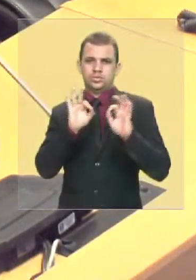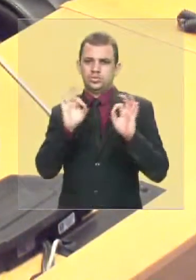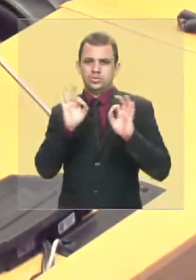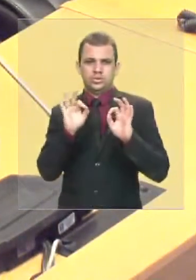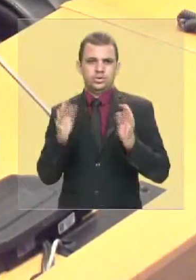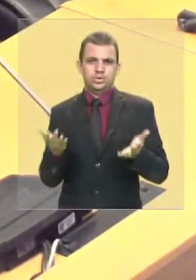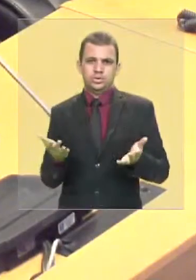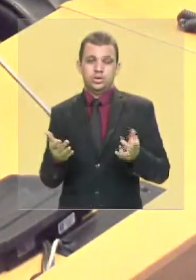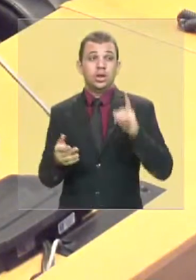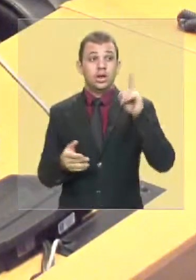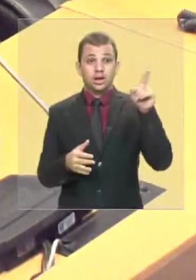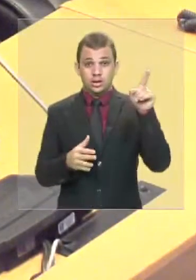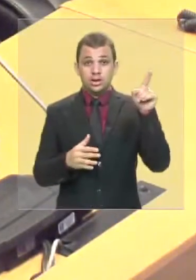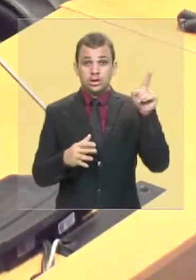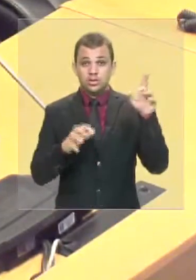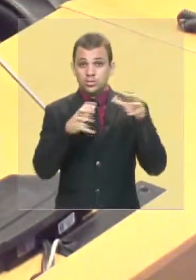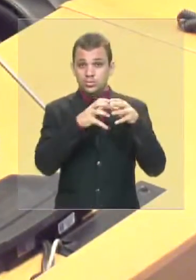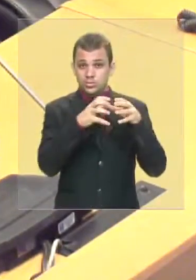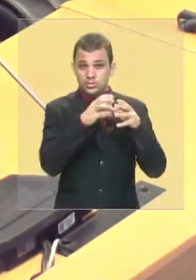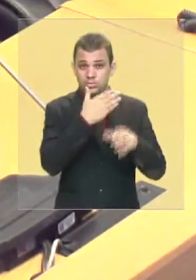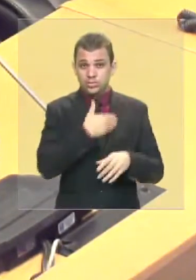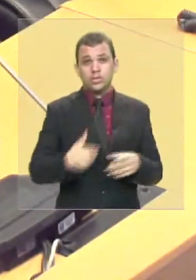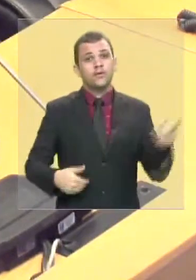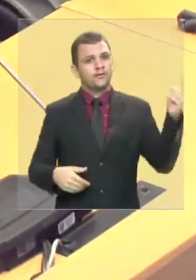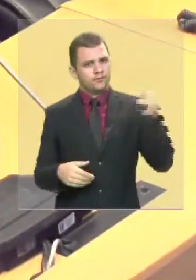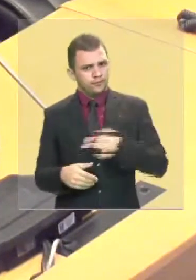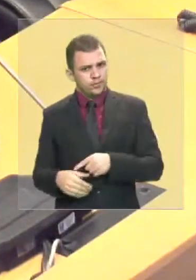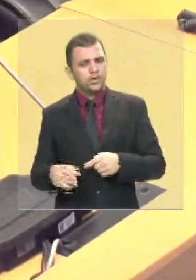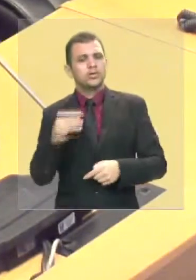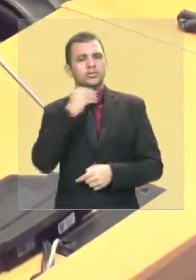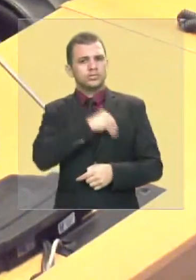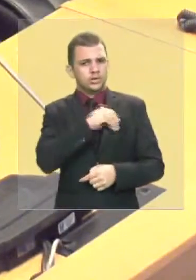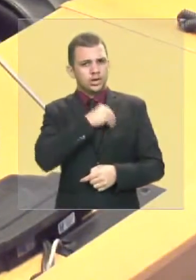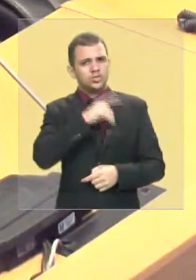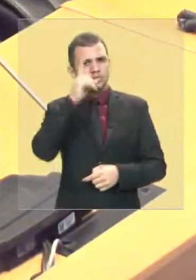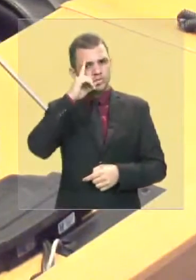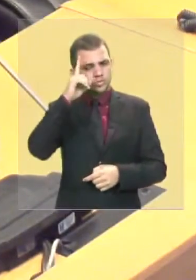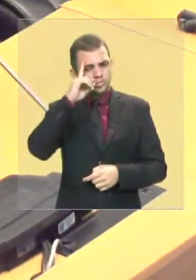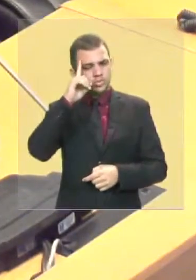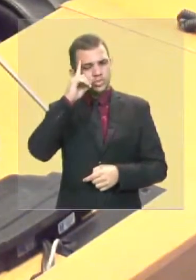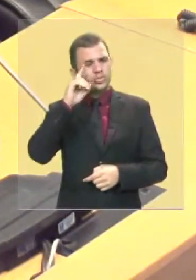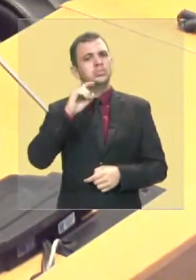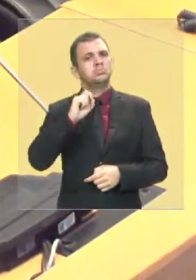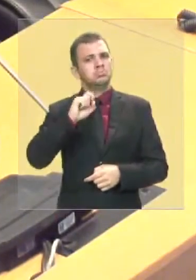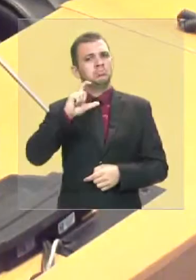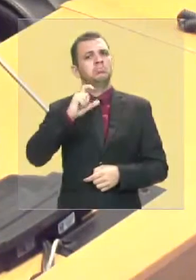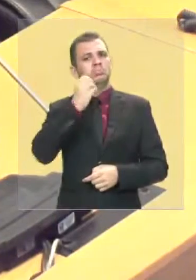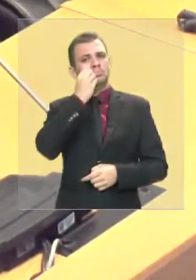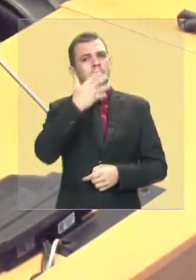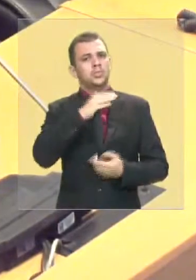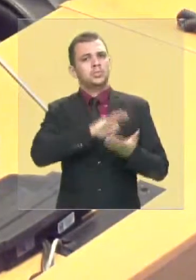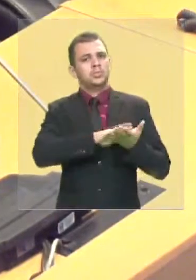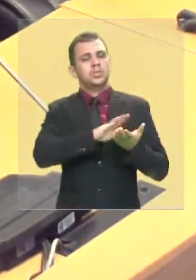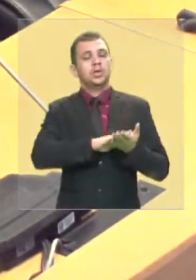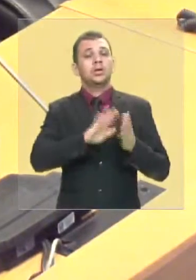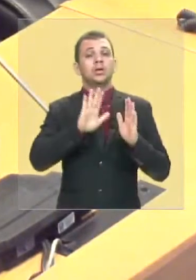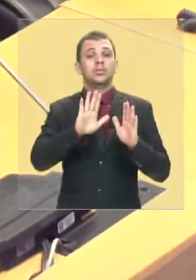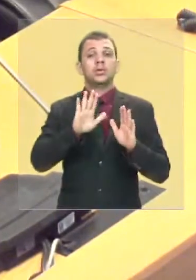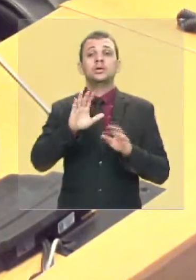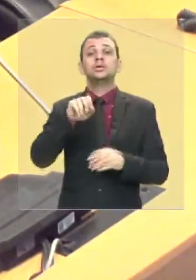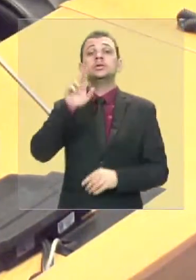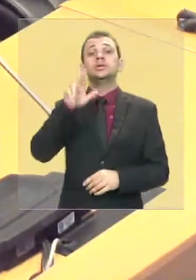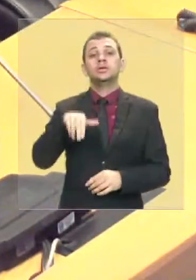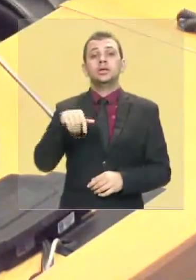vindo para cá recebendo diárias altas, louvável, mas para quem estava no confronto com esses bandidos agora,